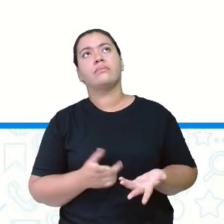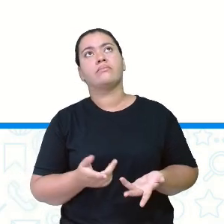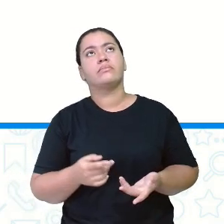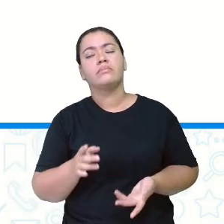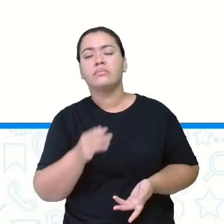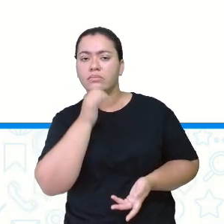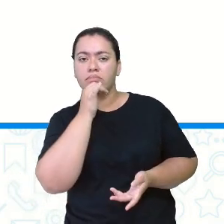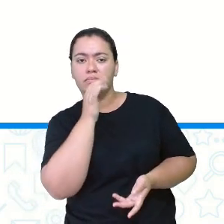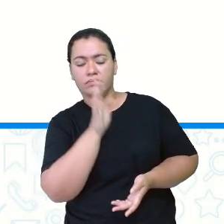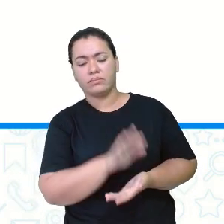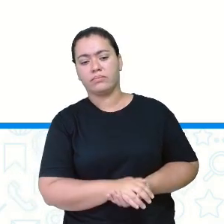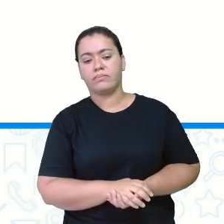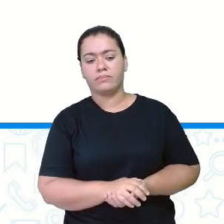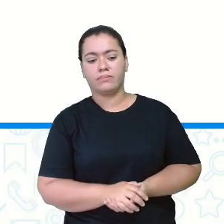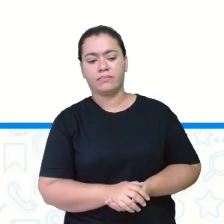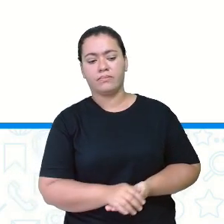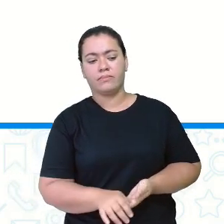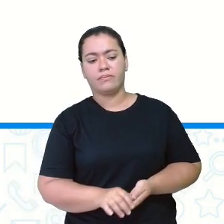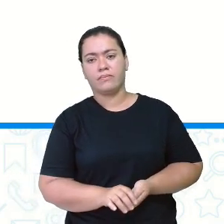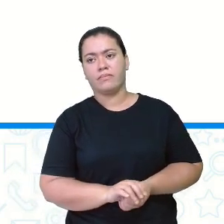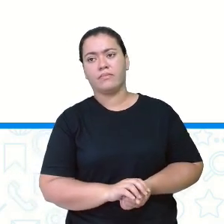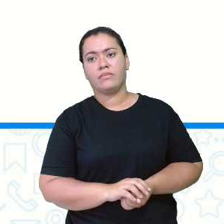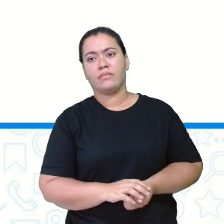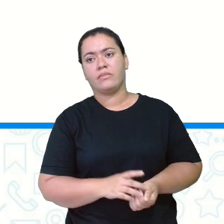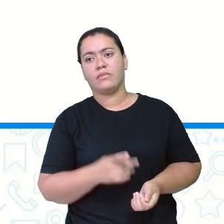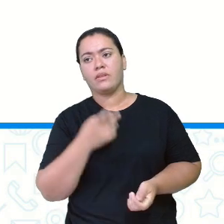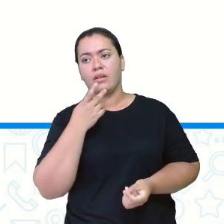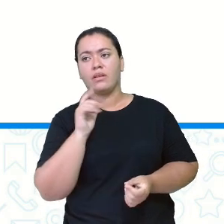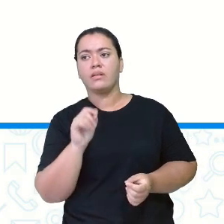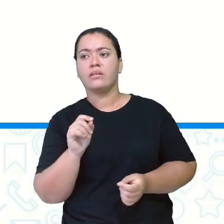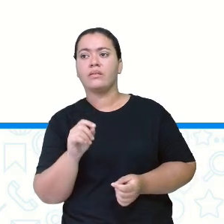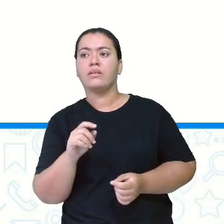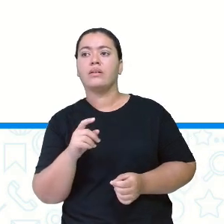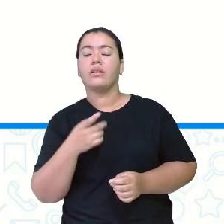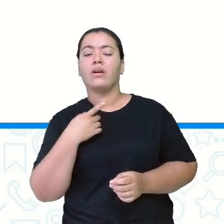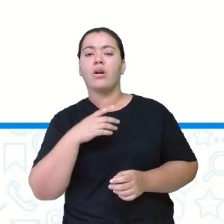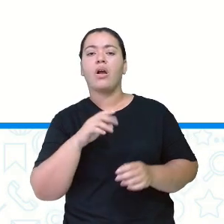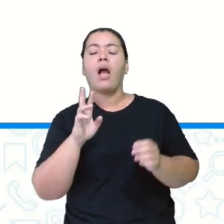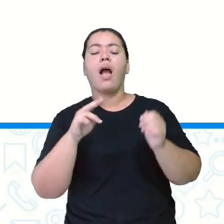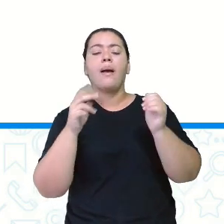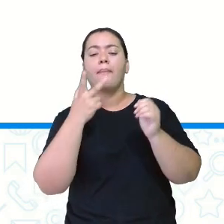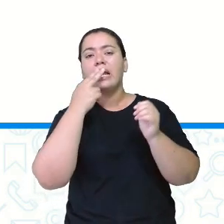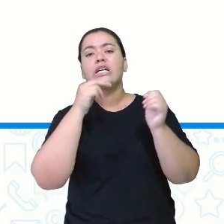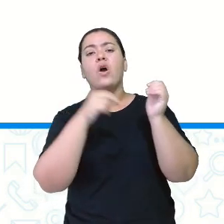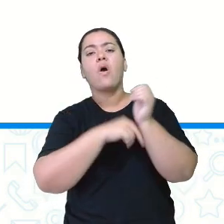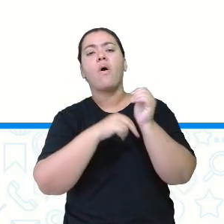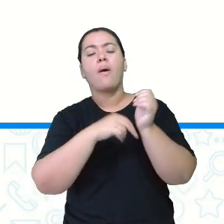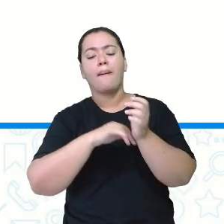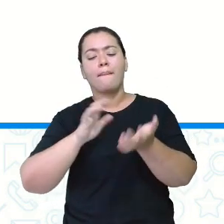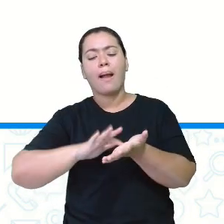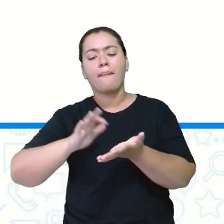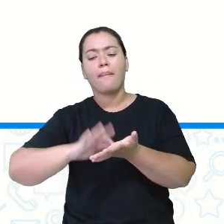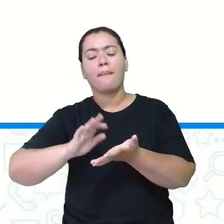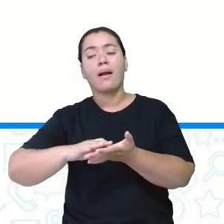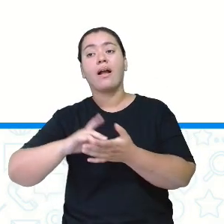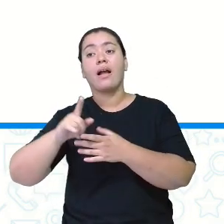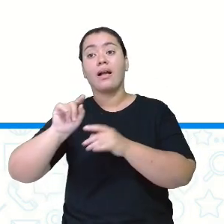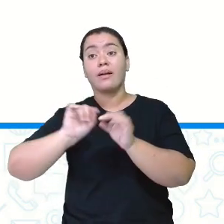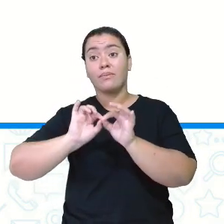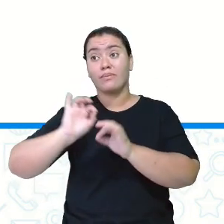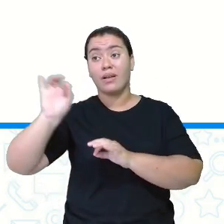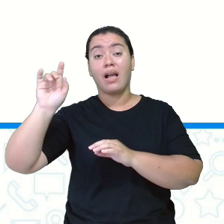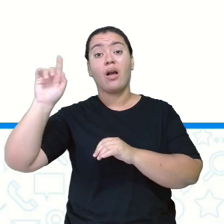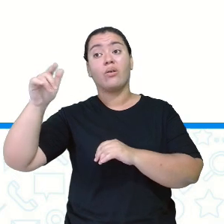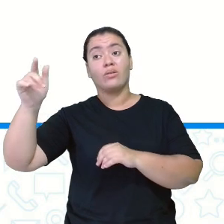dizer, seria uma mensagem, não é criptografada, mas seria através de códigos. E aí a outra pessoa recebia o